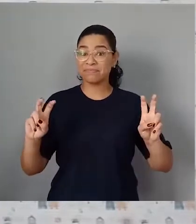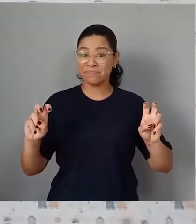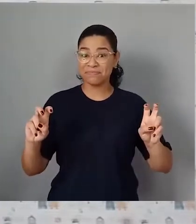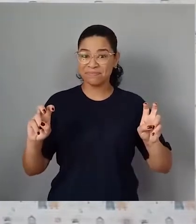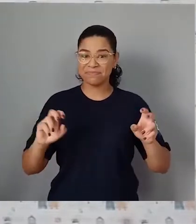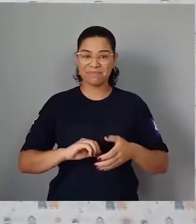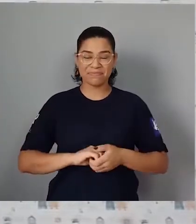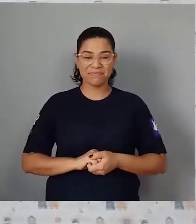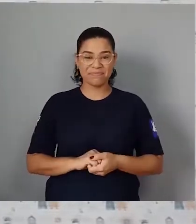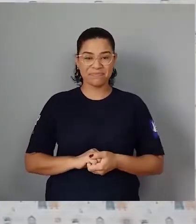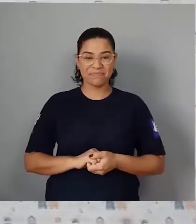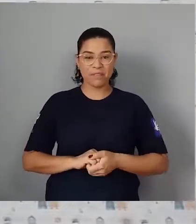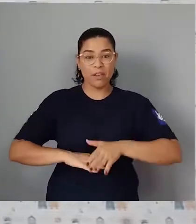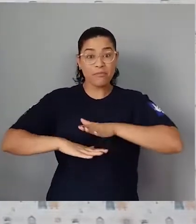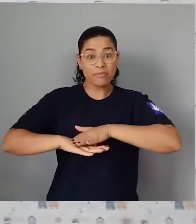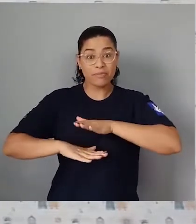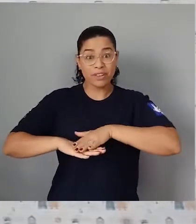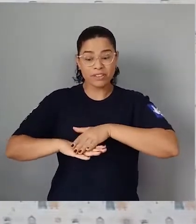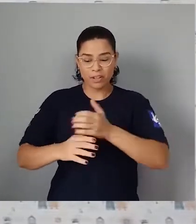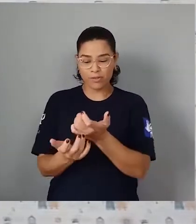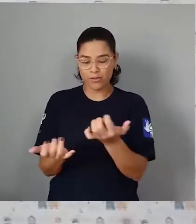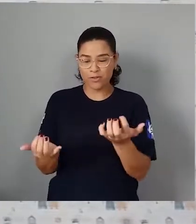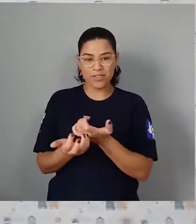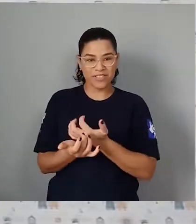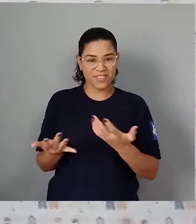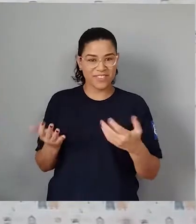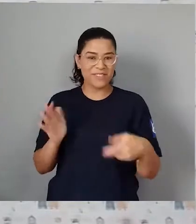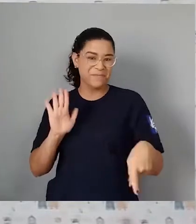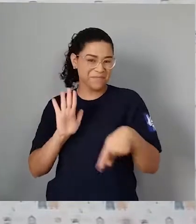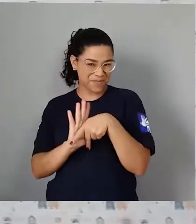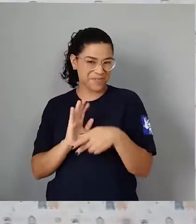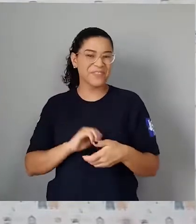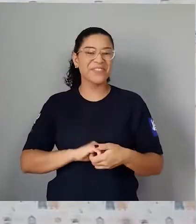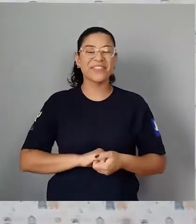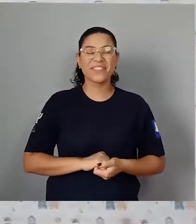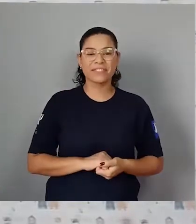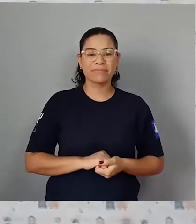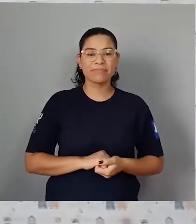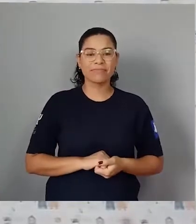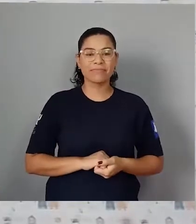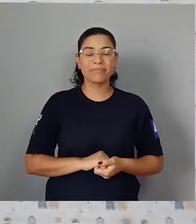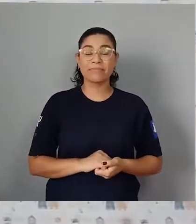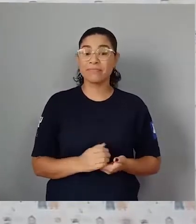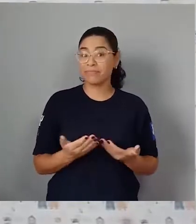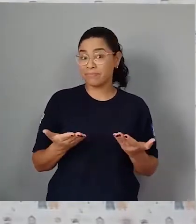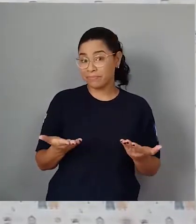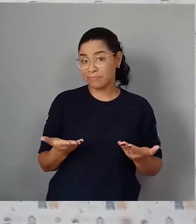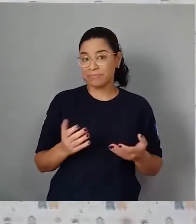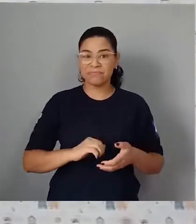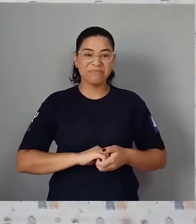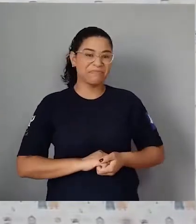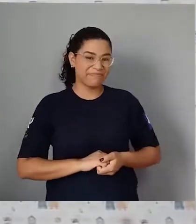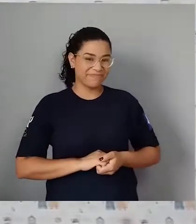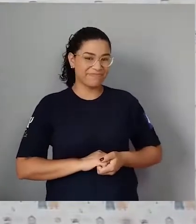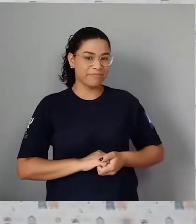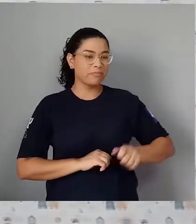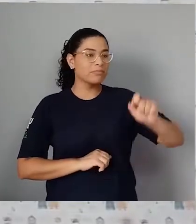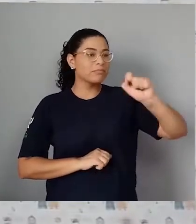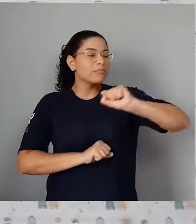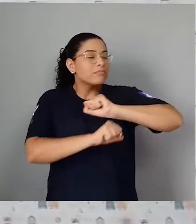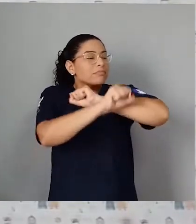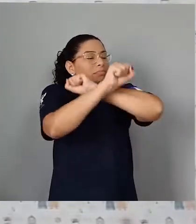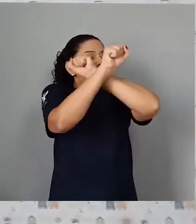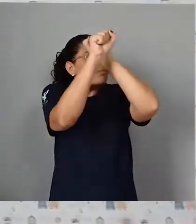Construindo o Meu Jardim. E é mais ou menos assim. Pela manhã, eu